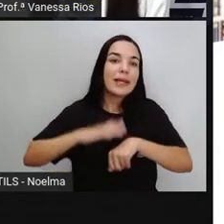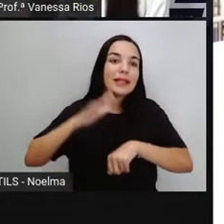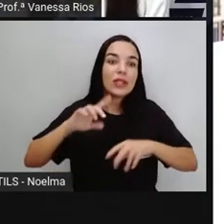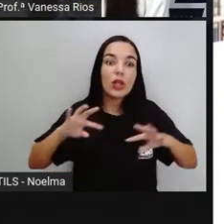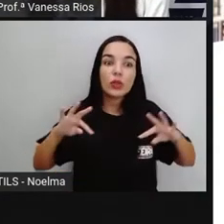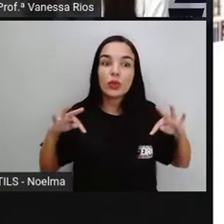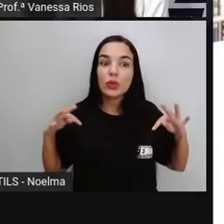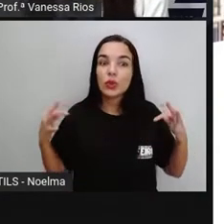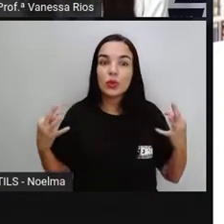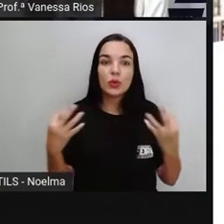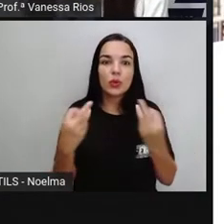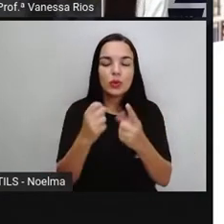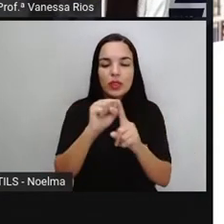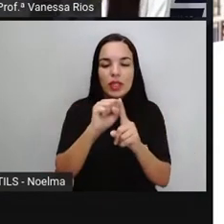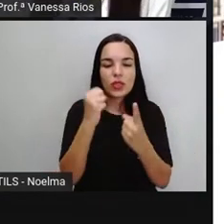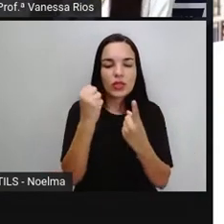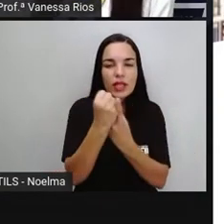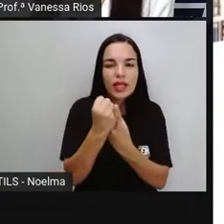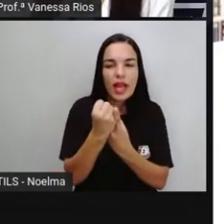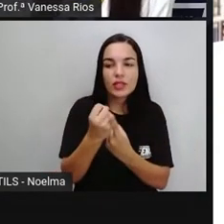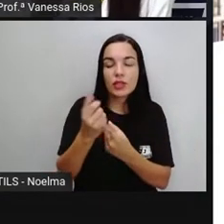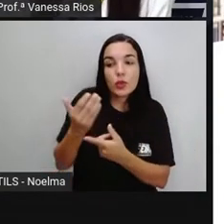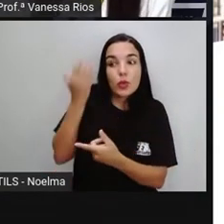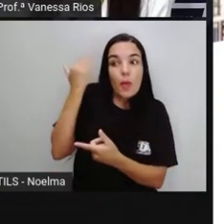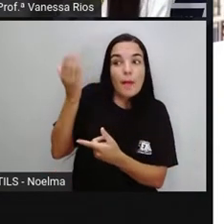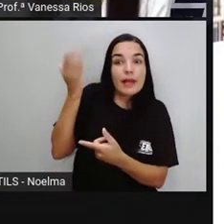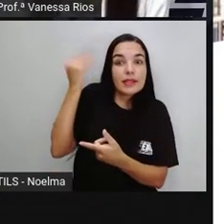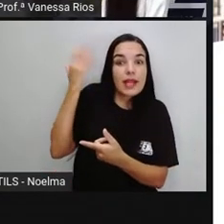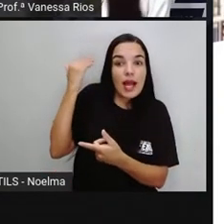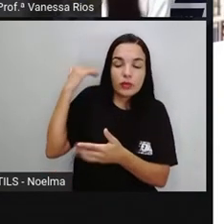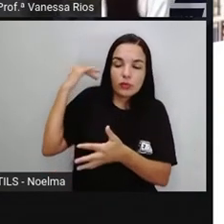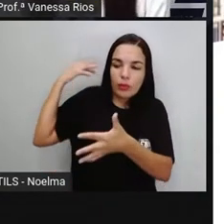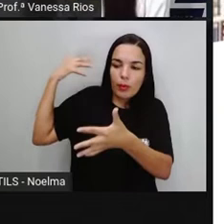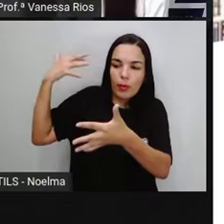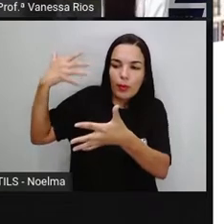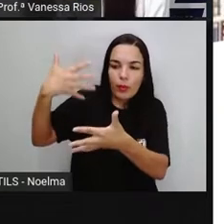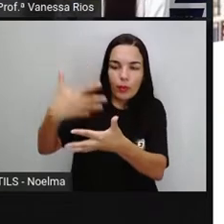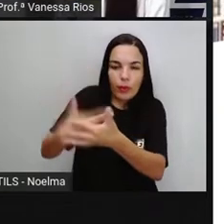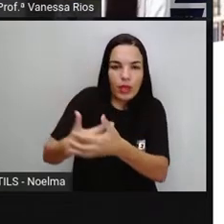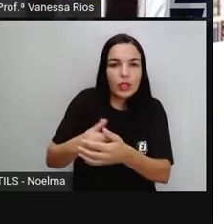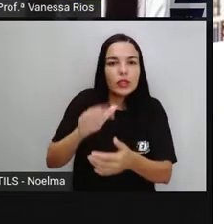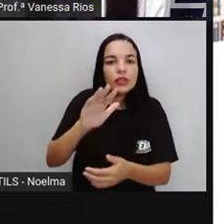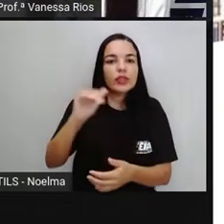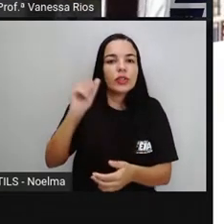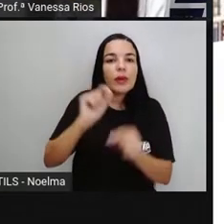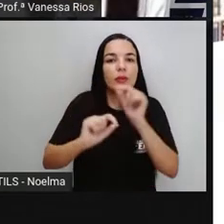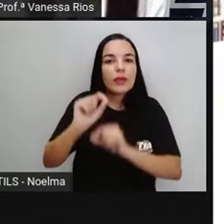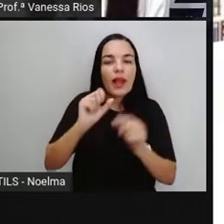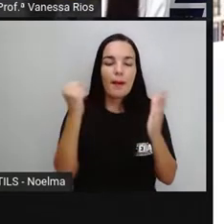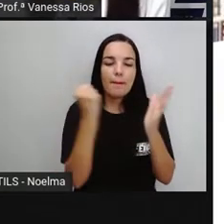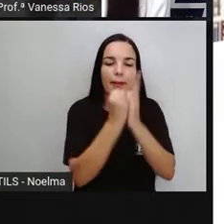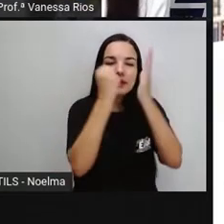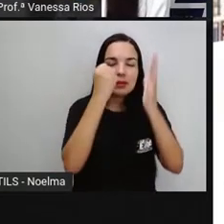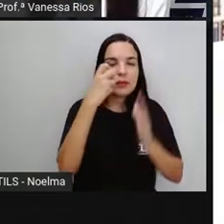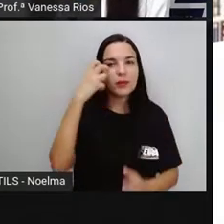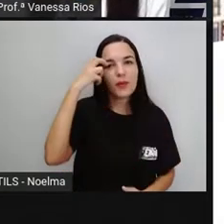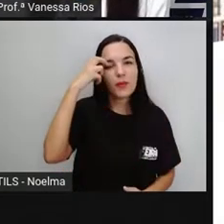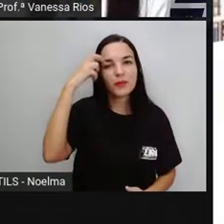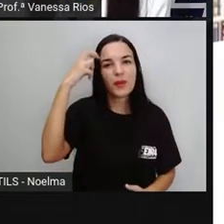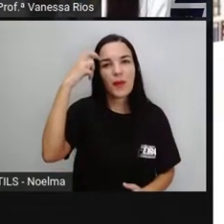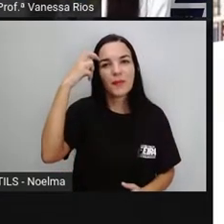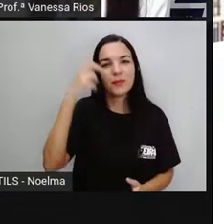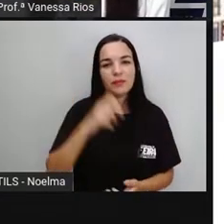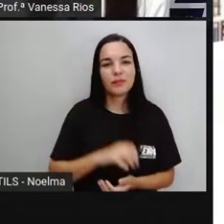da sociedade ou de um grupo social como um todo, são chamados aí de patrimônio cultural.